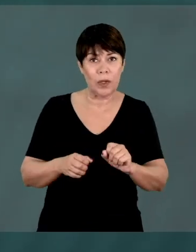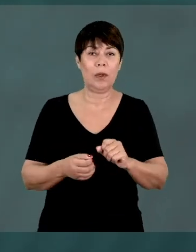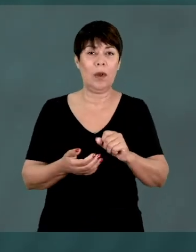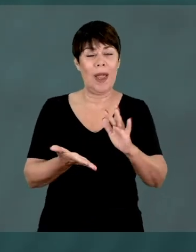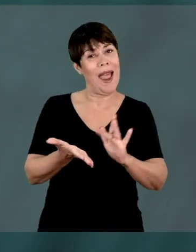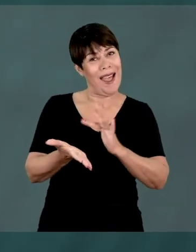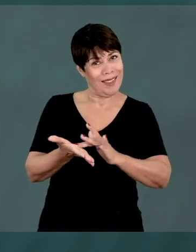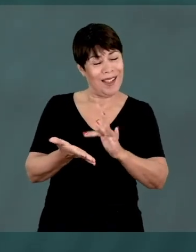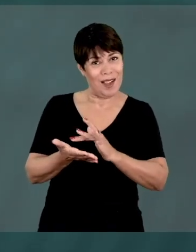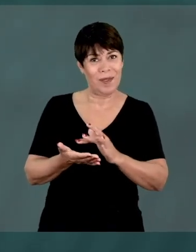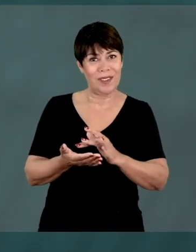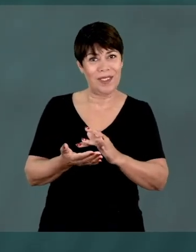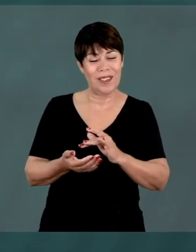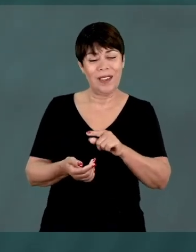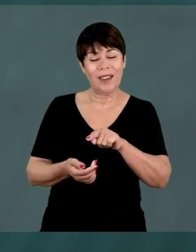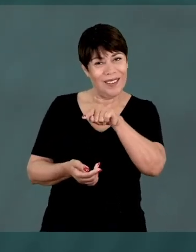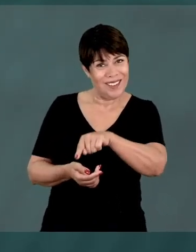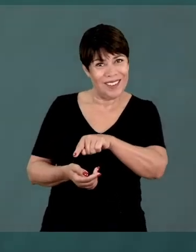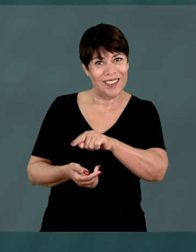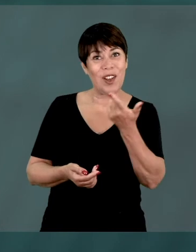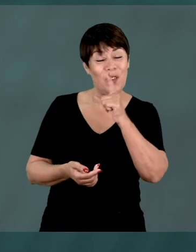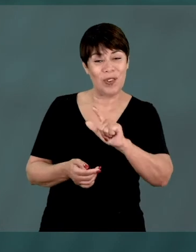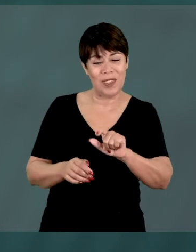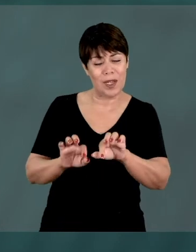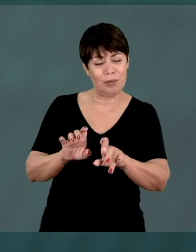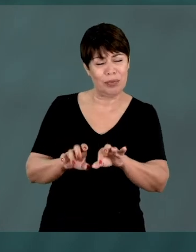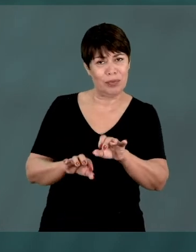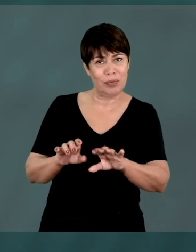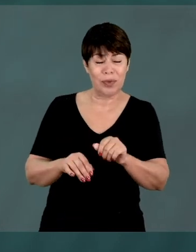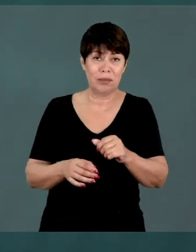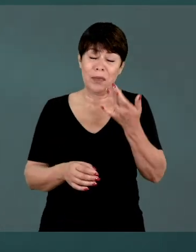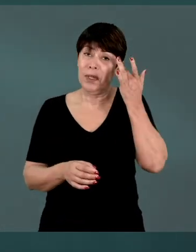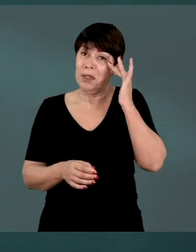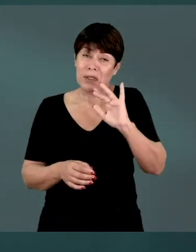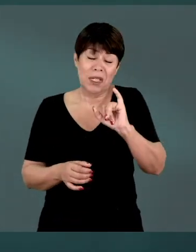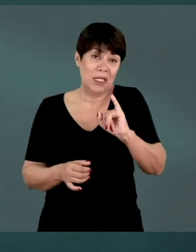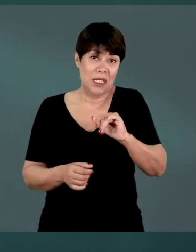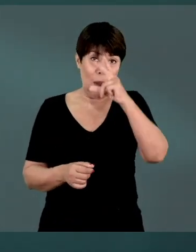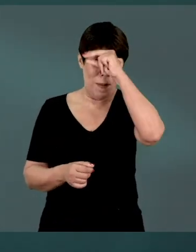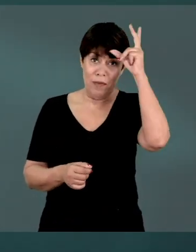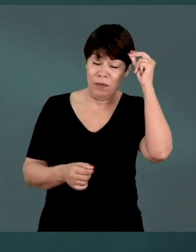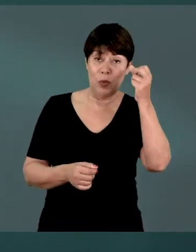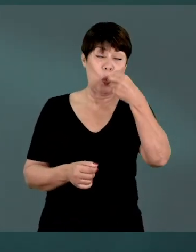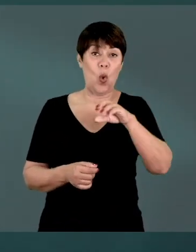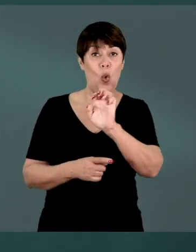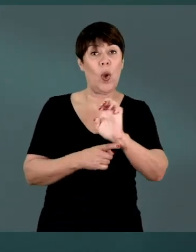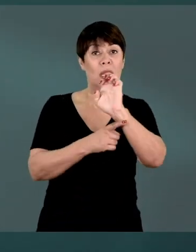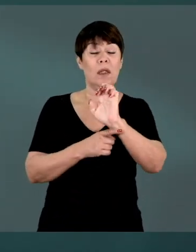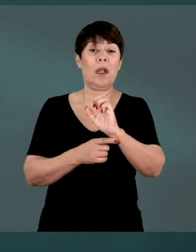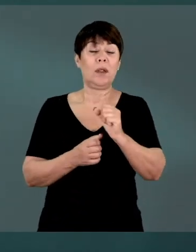menos, em que ela conseguisse digitar, eu não sei se a prefeitura ou o estado